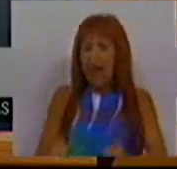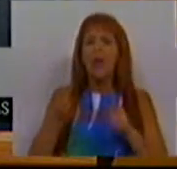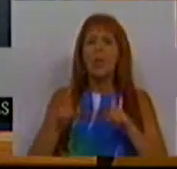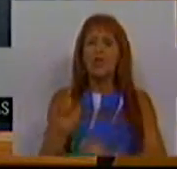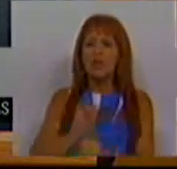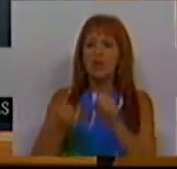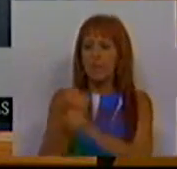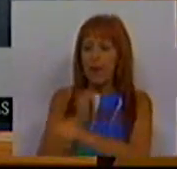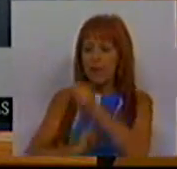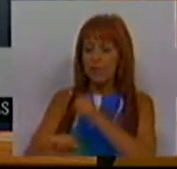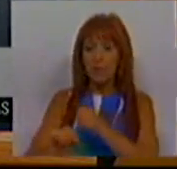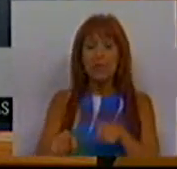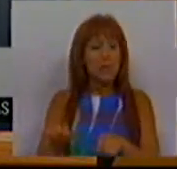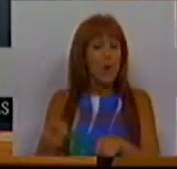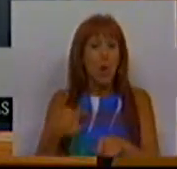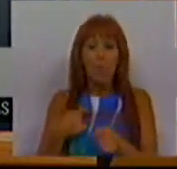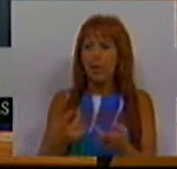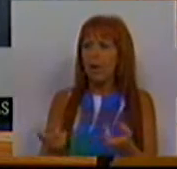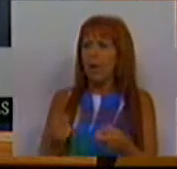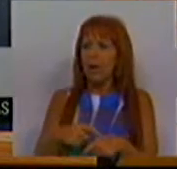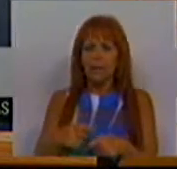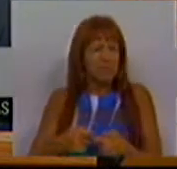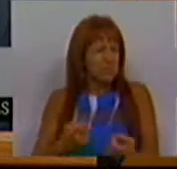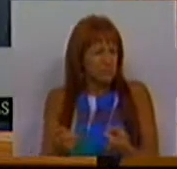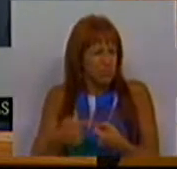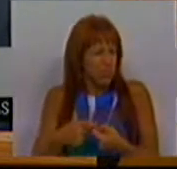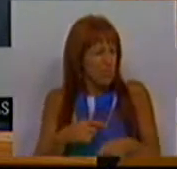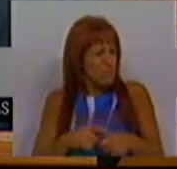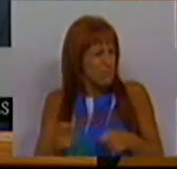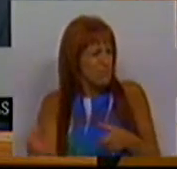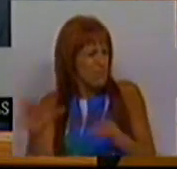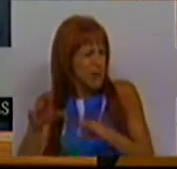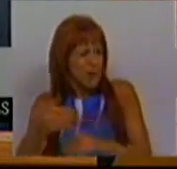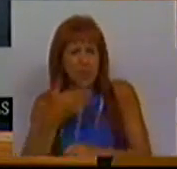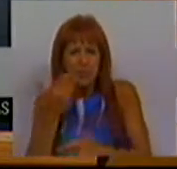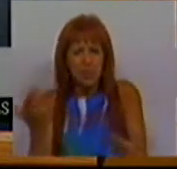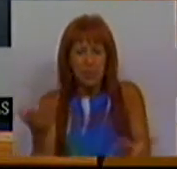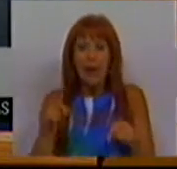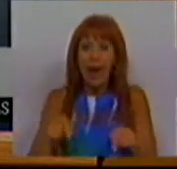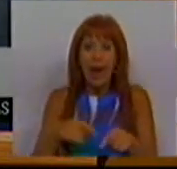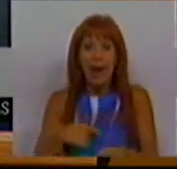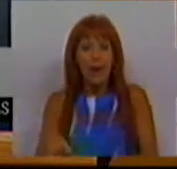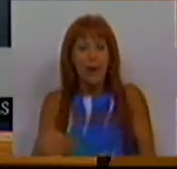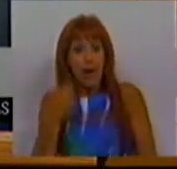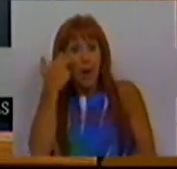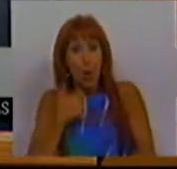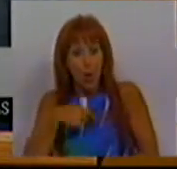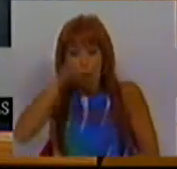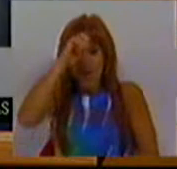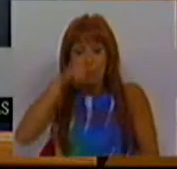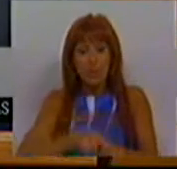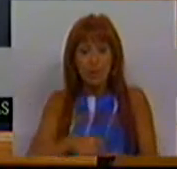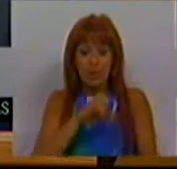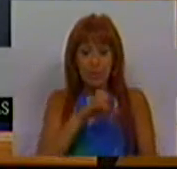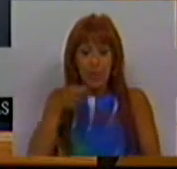a sua missão e sem extensões absurdas dos seus mandatos. É assim que se honra e respeita